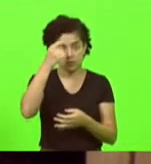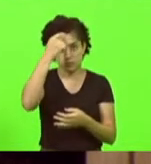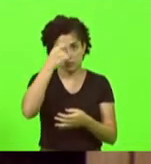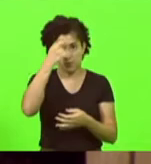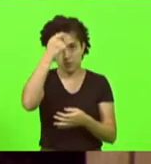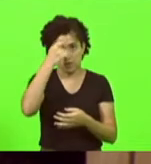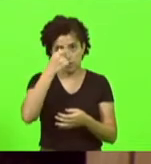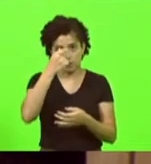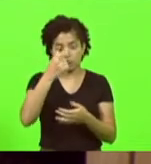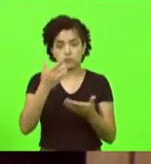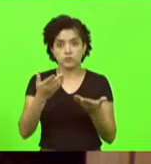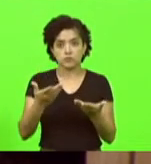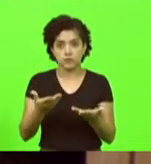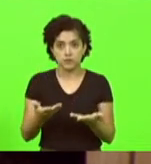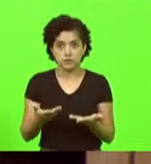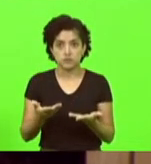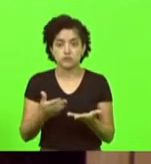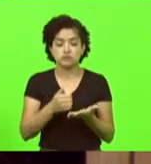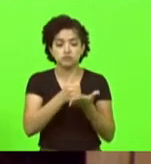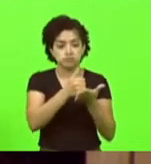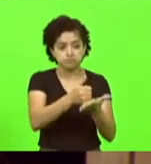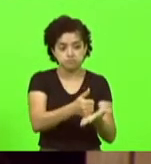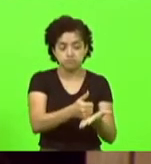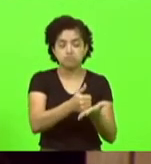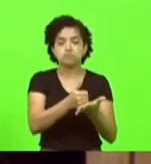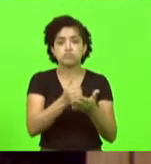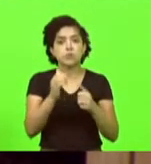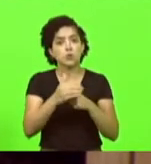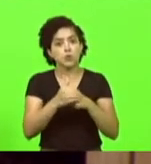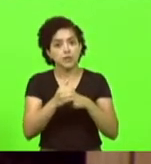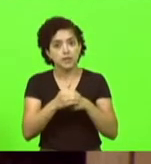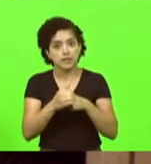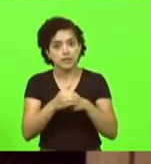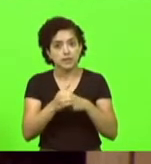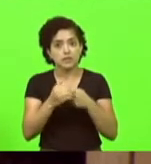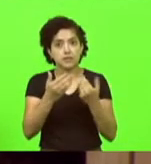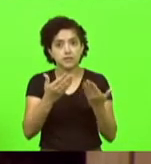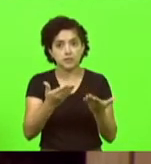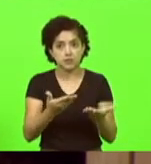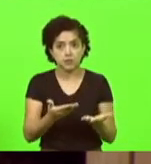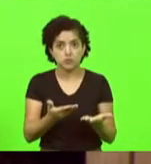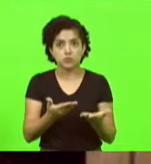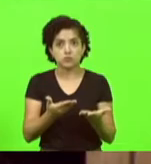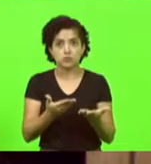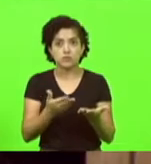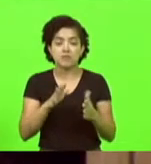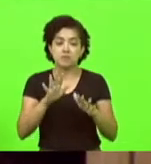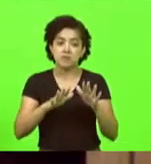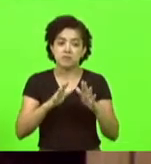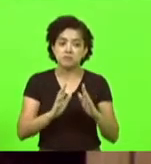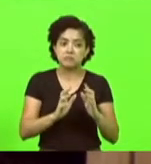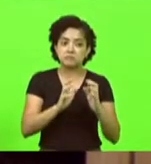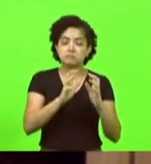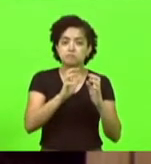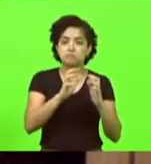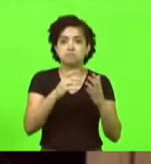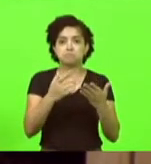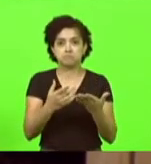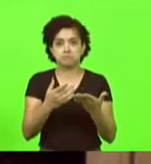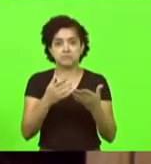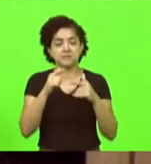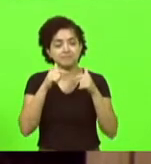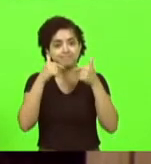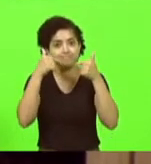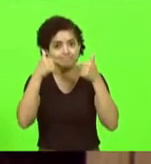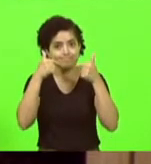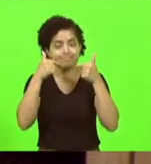um homem muito querido, muito amável, ou mesmo na sua discordância, mesmo quando a gente briga com ele, ele briga sorrindo,